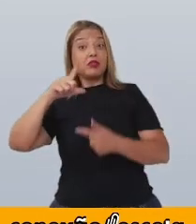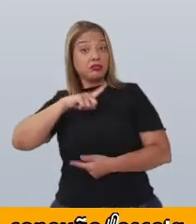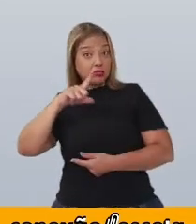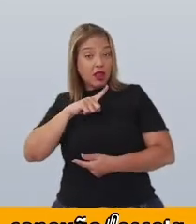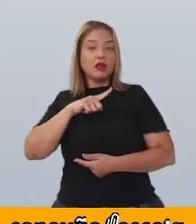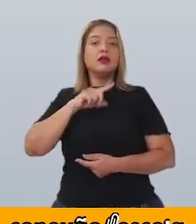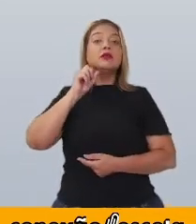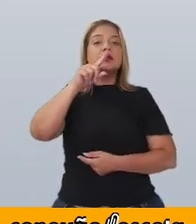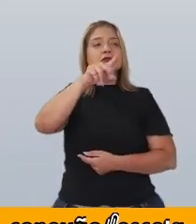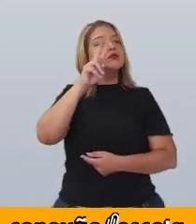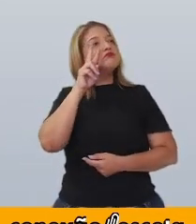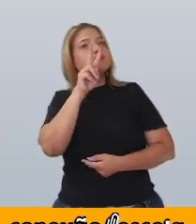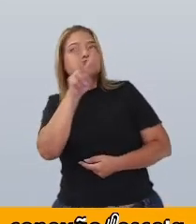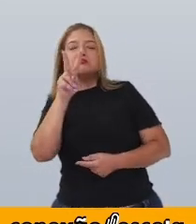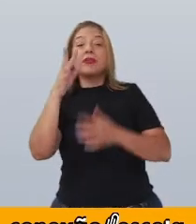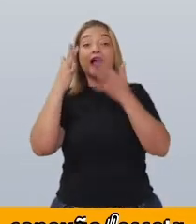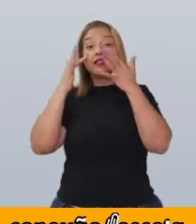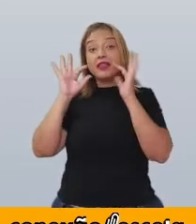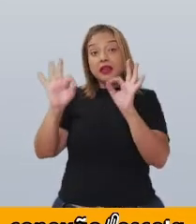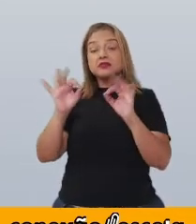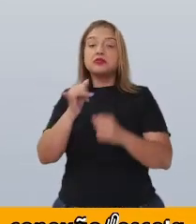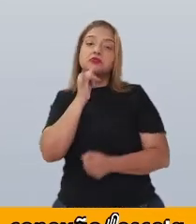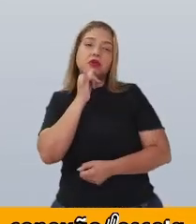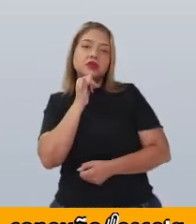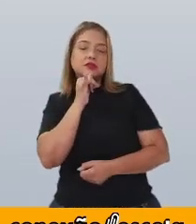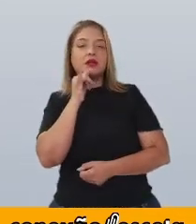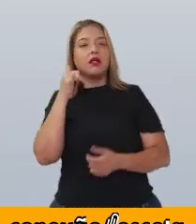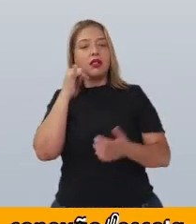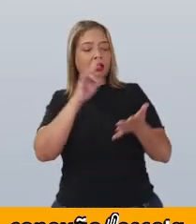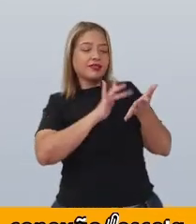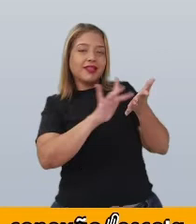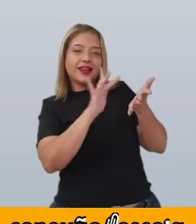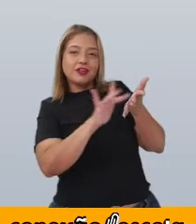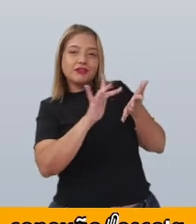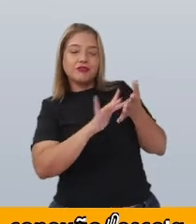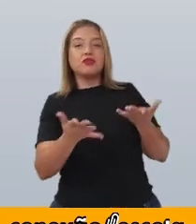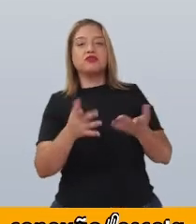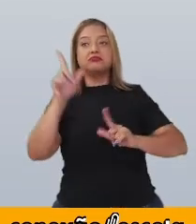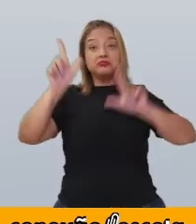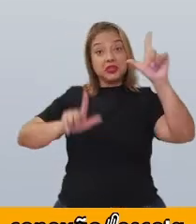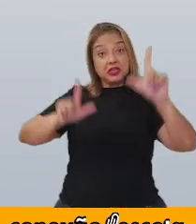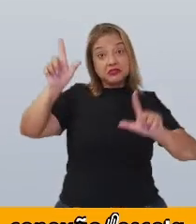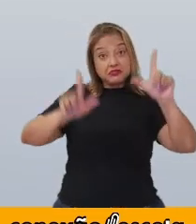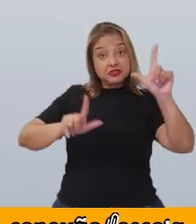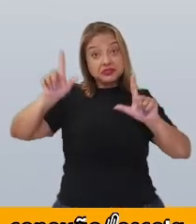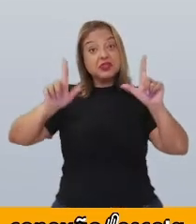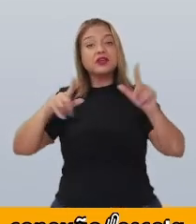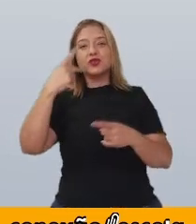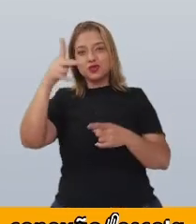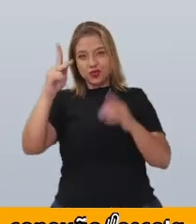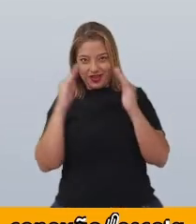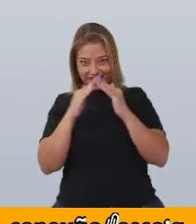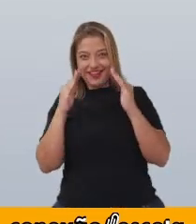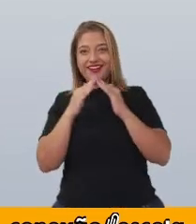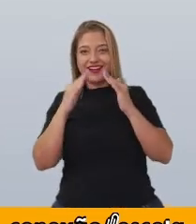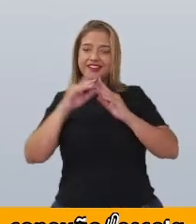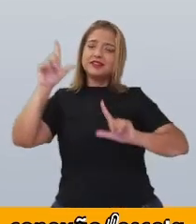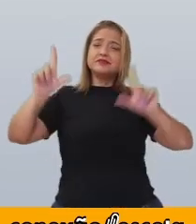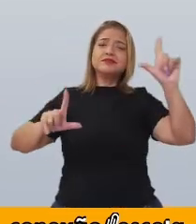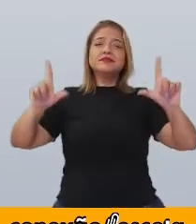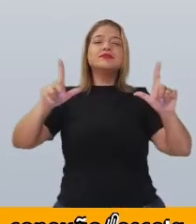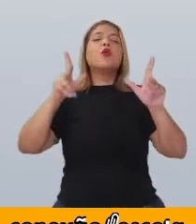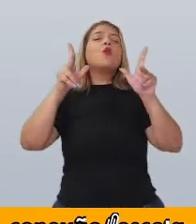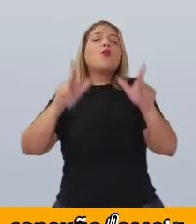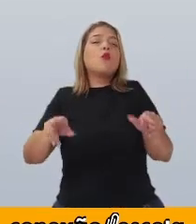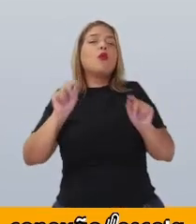observar o formato do celular, da TV, da sua casa, né? Na TV, na sua casa. Qual o